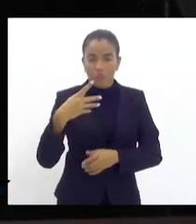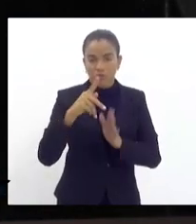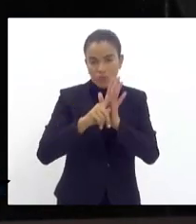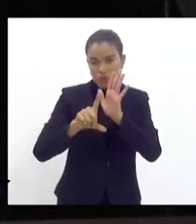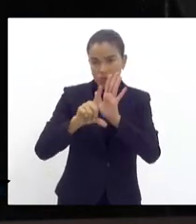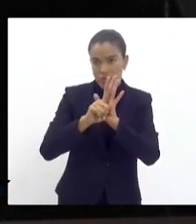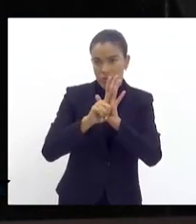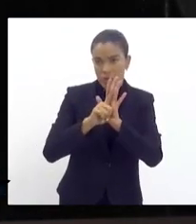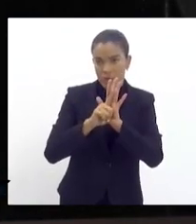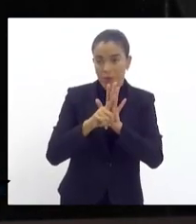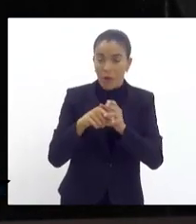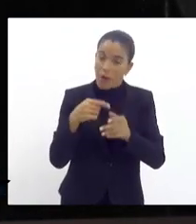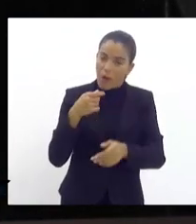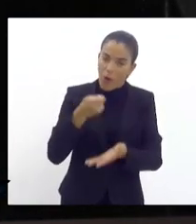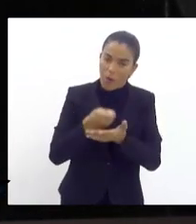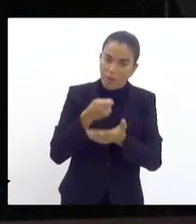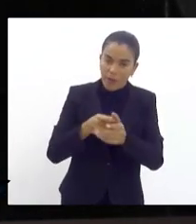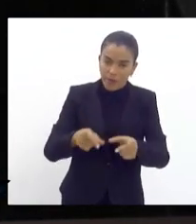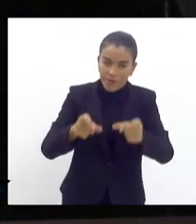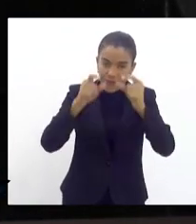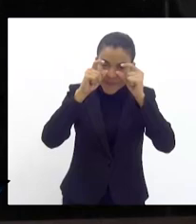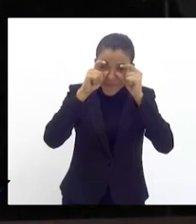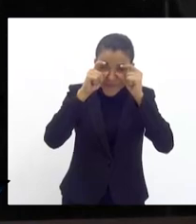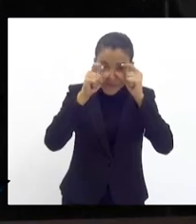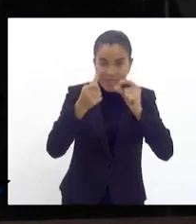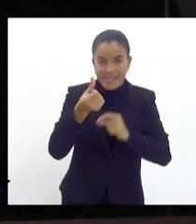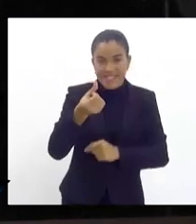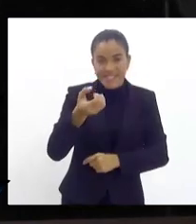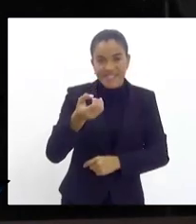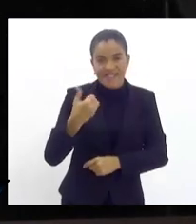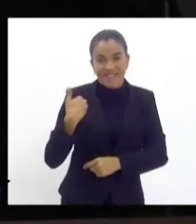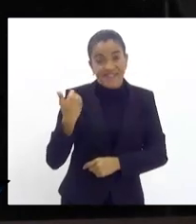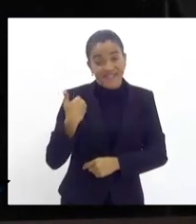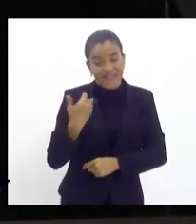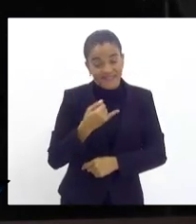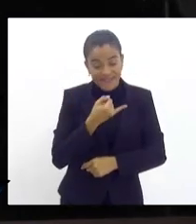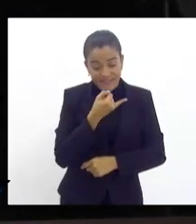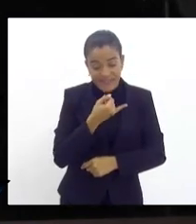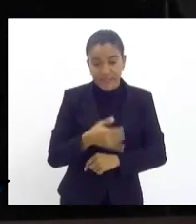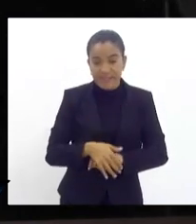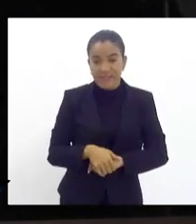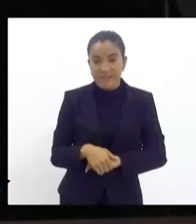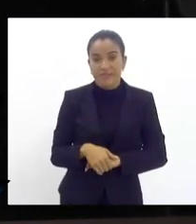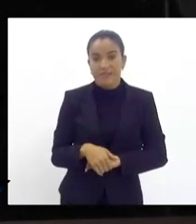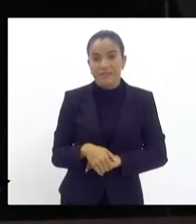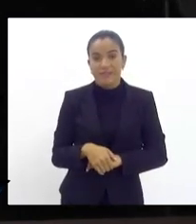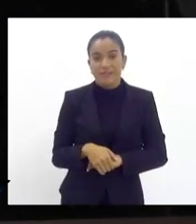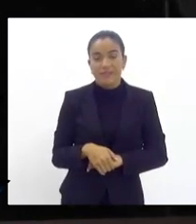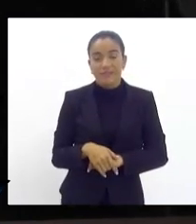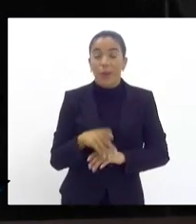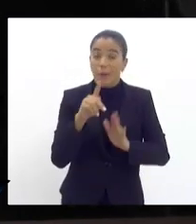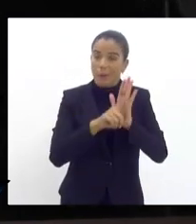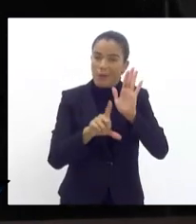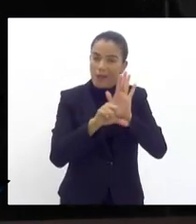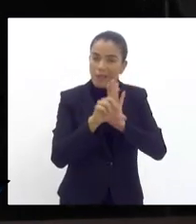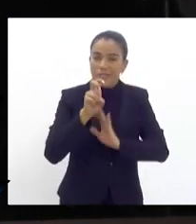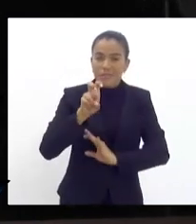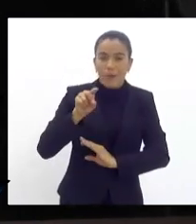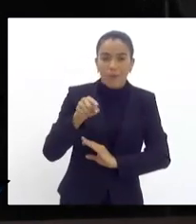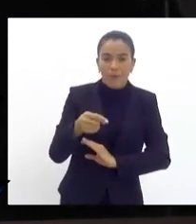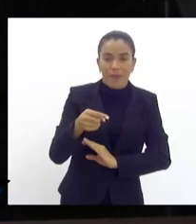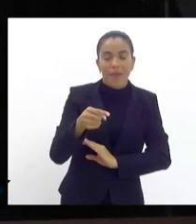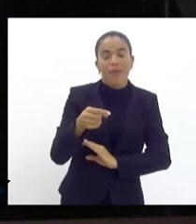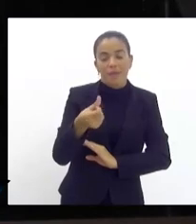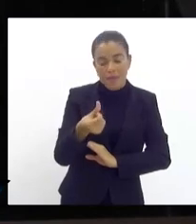agora eu sou obrigado a botar o óculos depois de 60 anos é uma tristeza vamos lá projeto de lei 5684